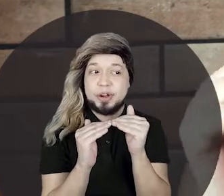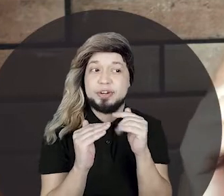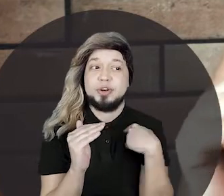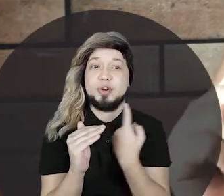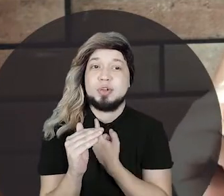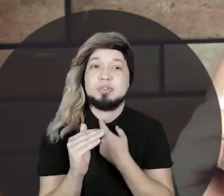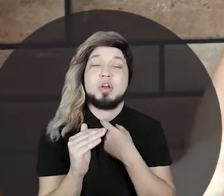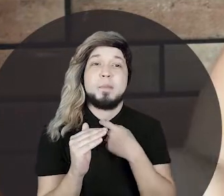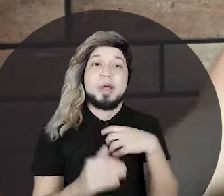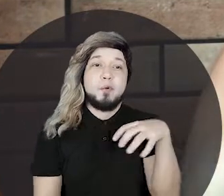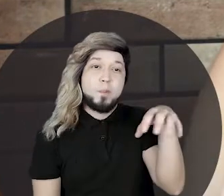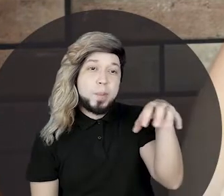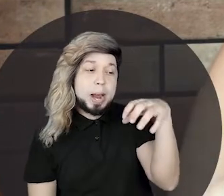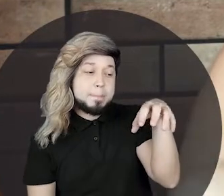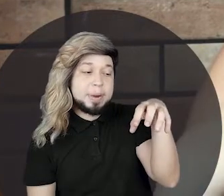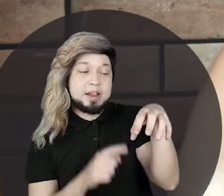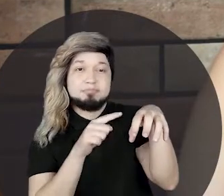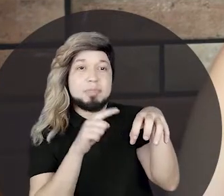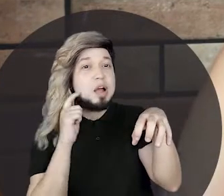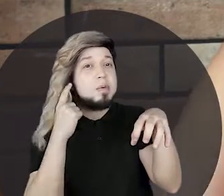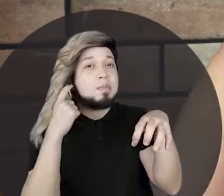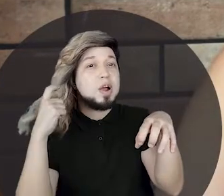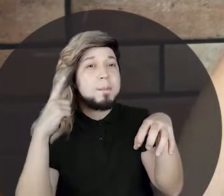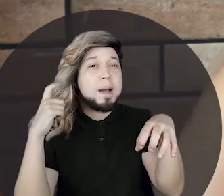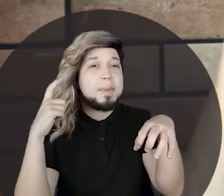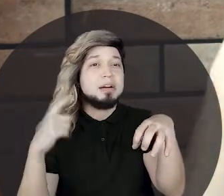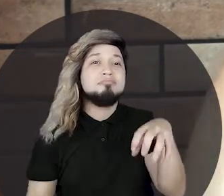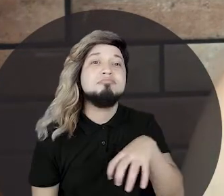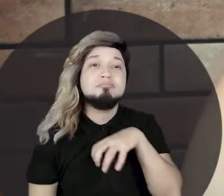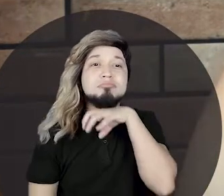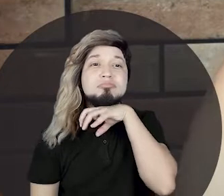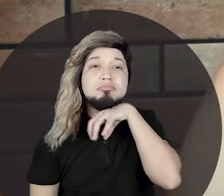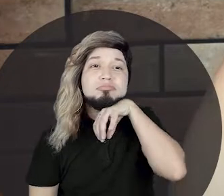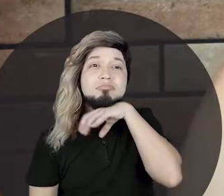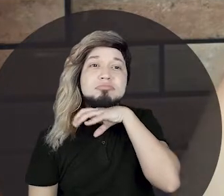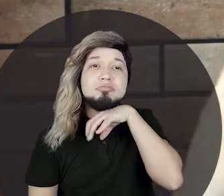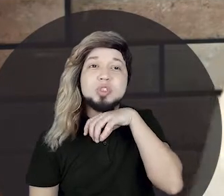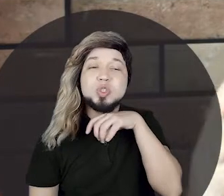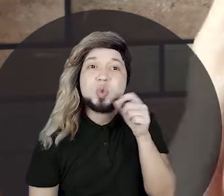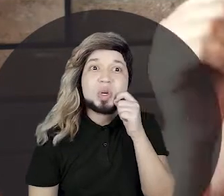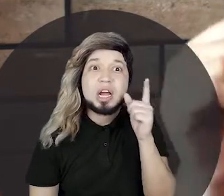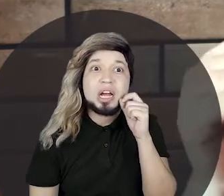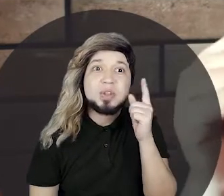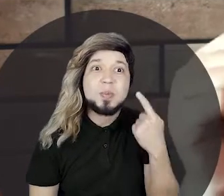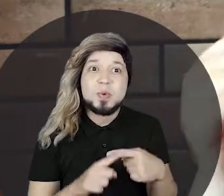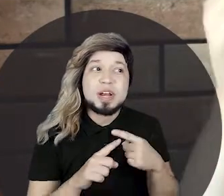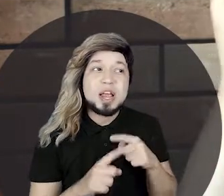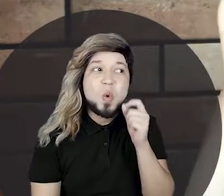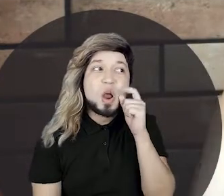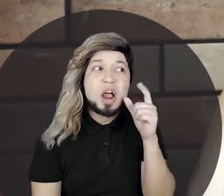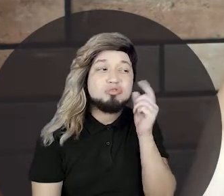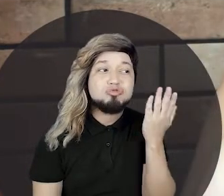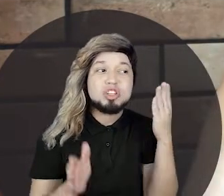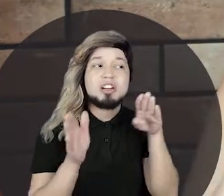gente colocar um sino, um esguizo, aqui no pescoço do Xaninho? Porque aí, quando ele chegar, a